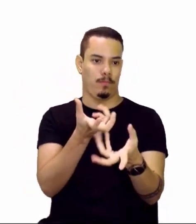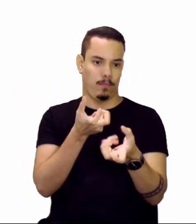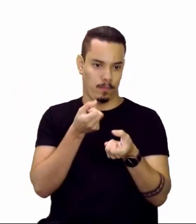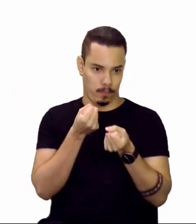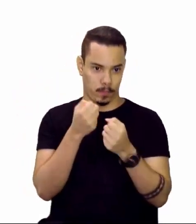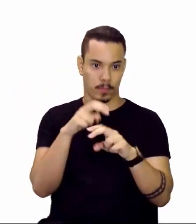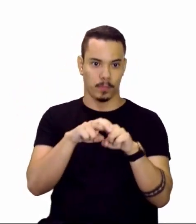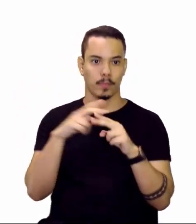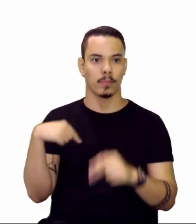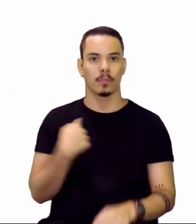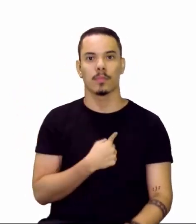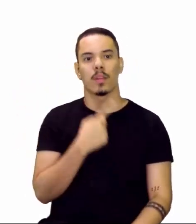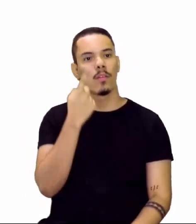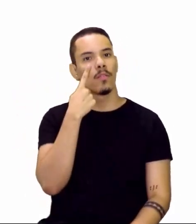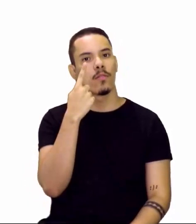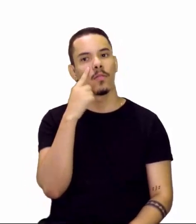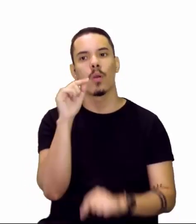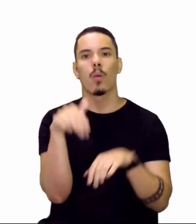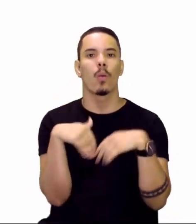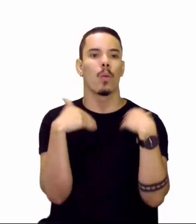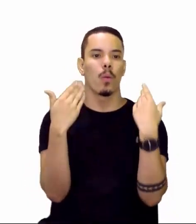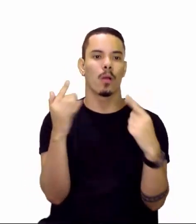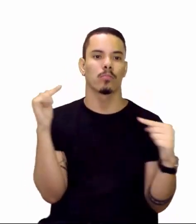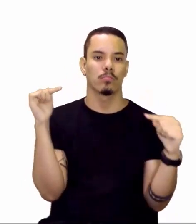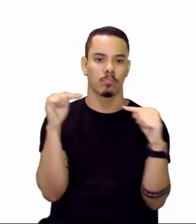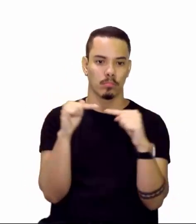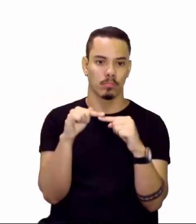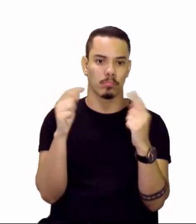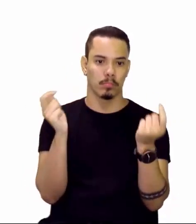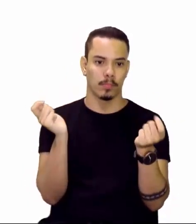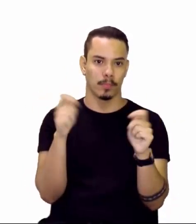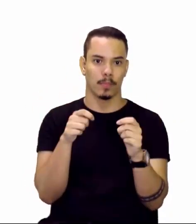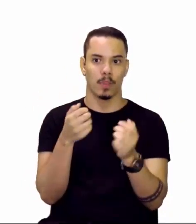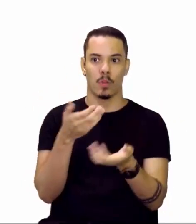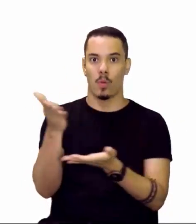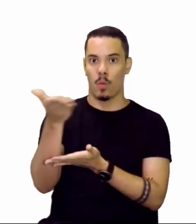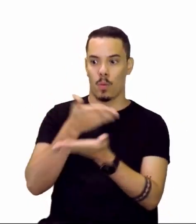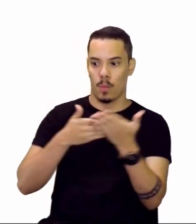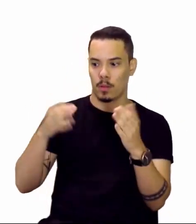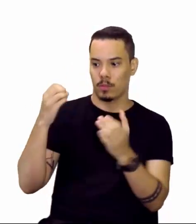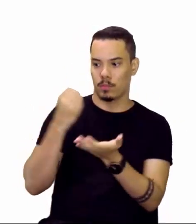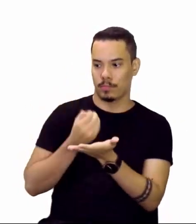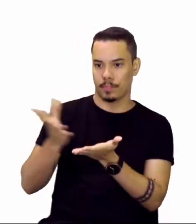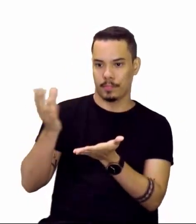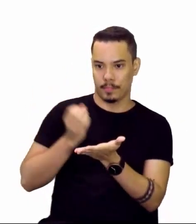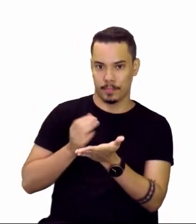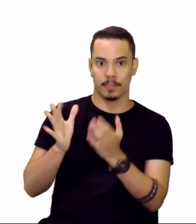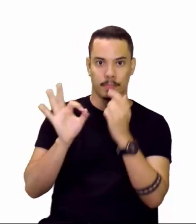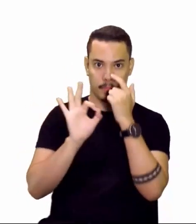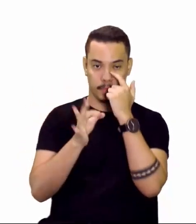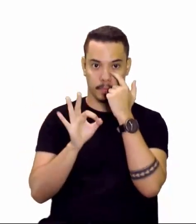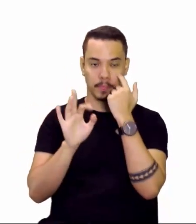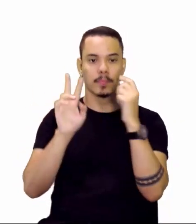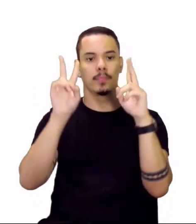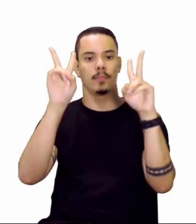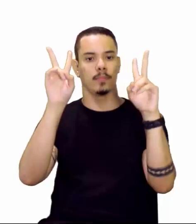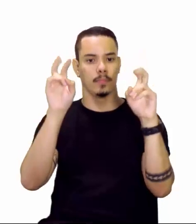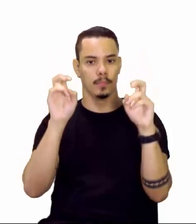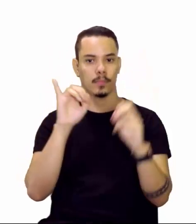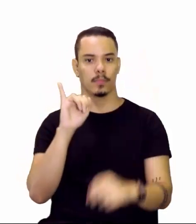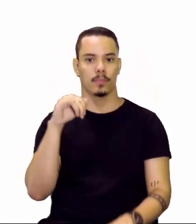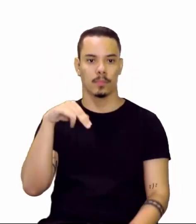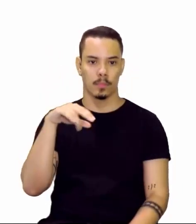E aí, a gente vai ver aqueles que têm tendência de compartilhar, tá? Mas aqui, em relação aos íons,